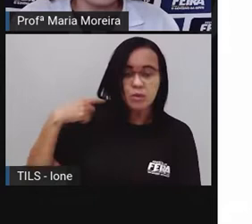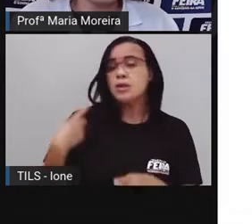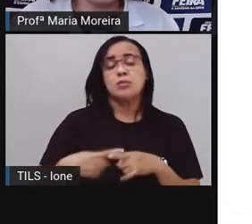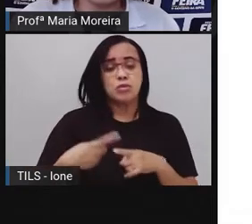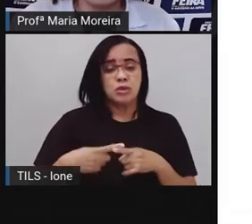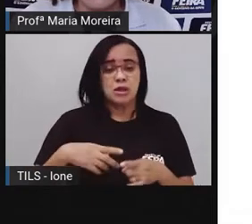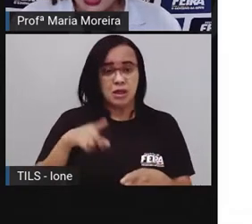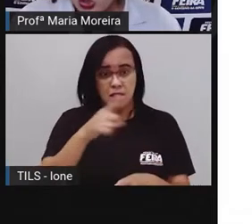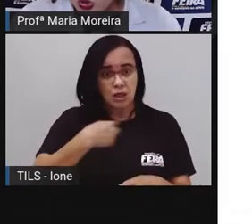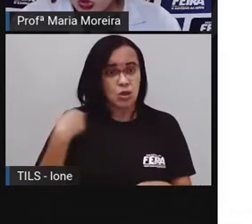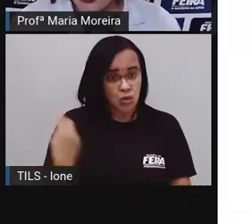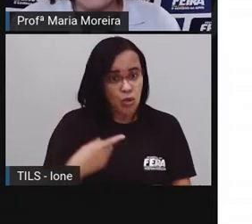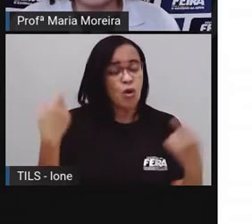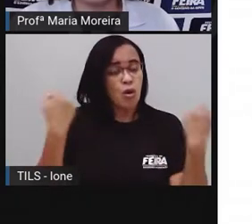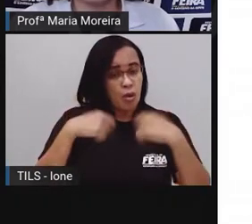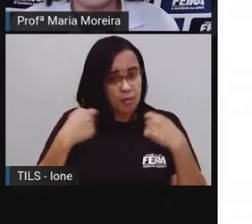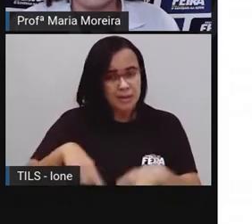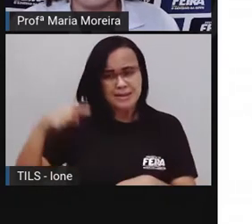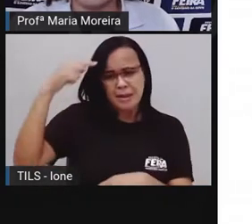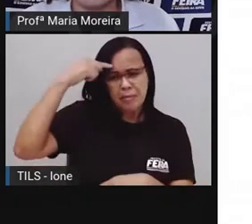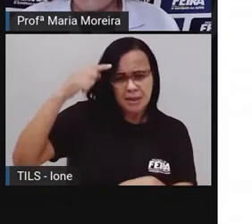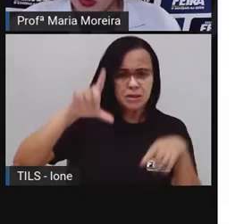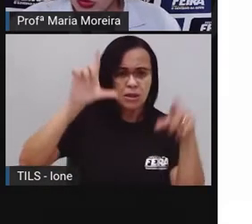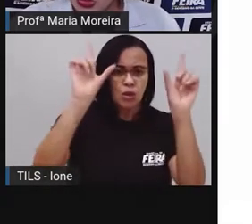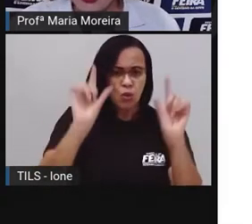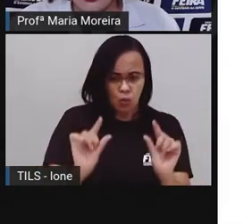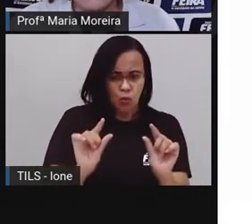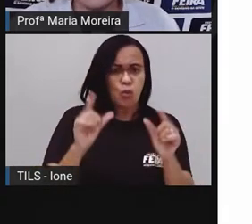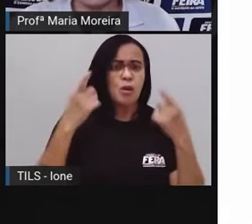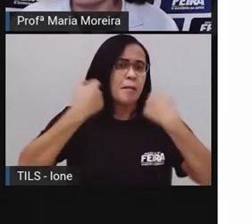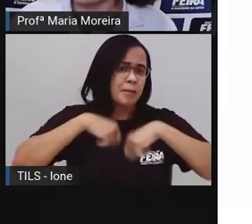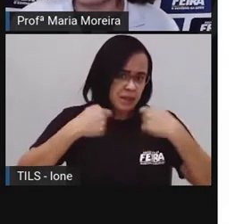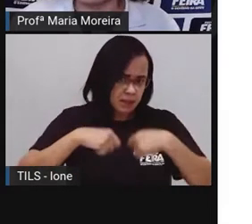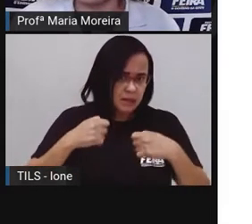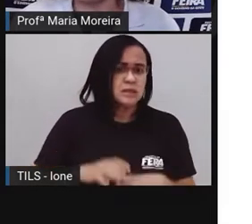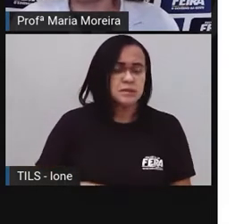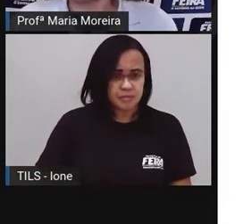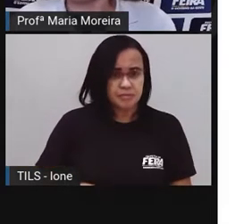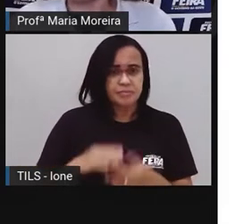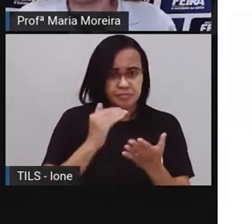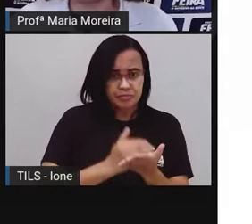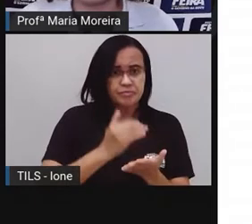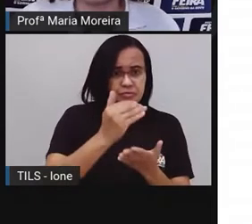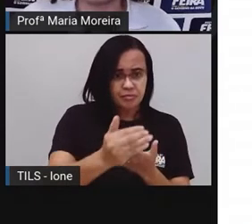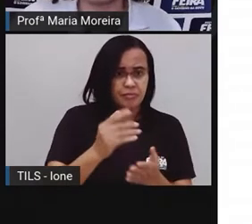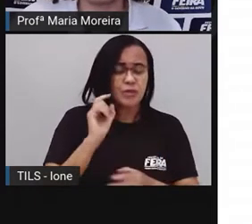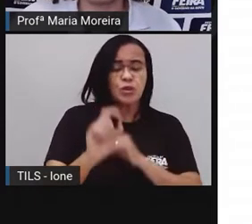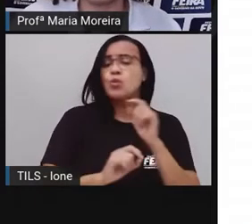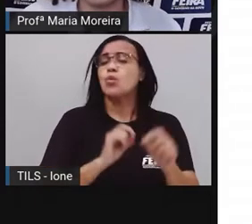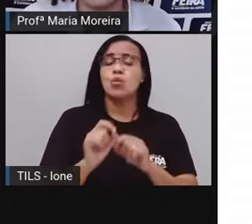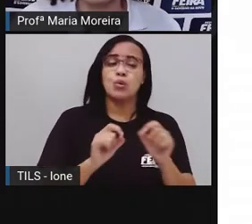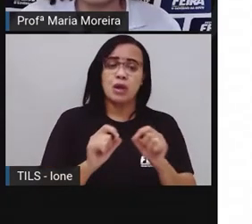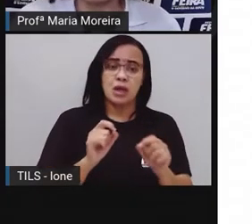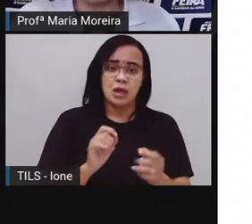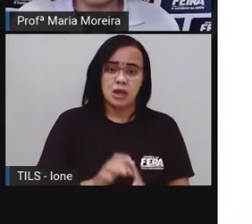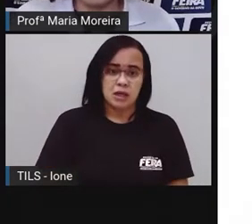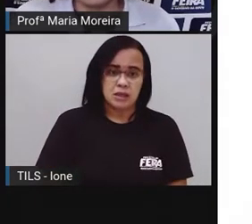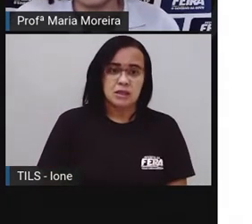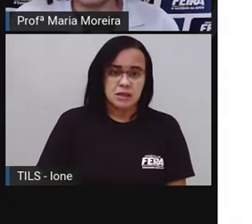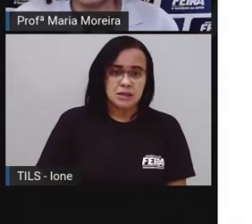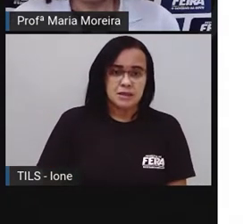começar a diminuir tudo isso aí. Vamos continuar aqui, que é só a introdução pra gente lembrar aí mais ou menos do que é